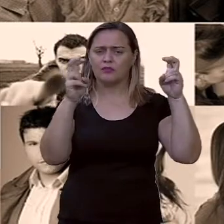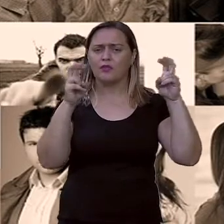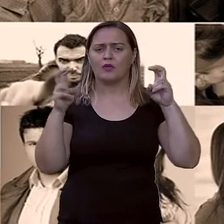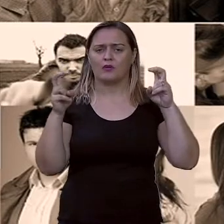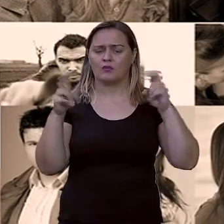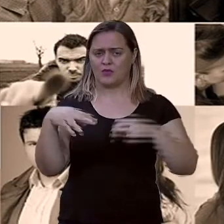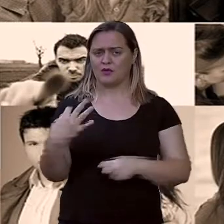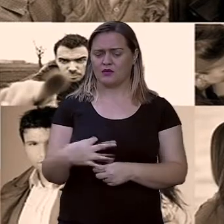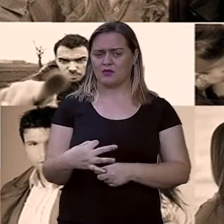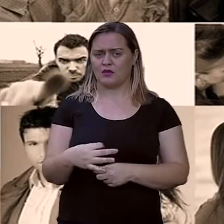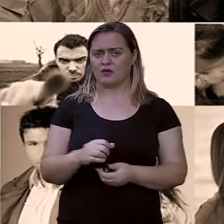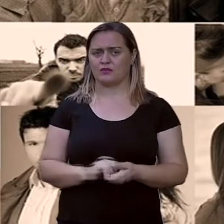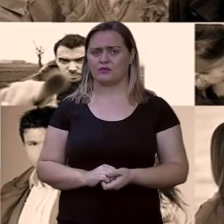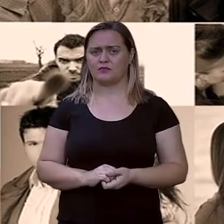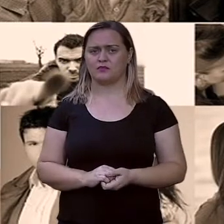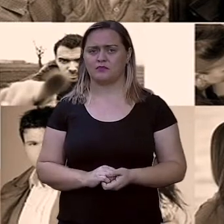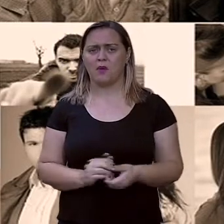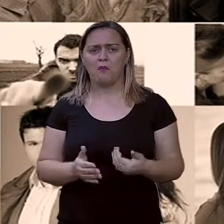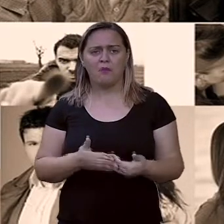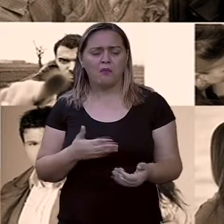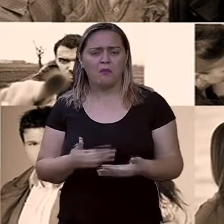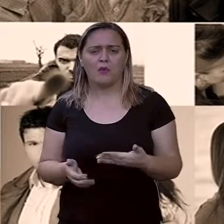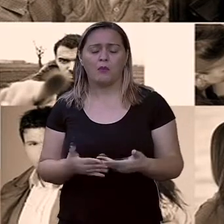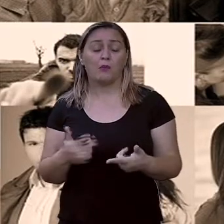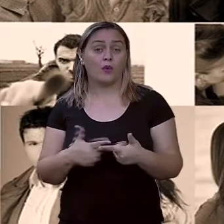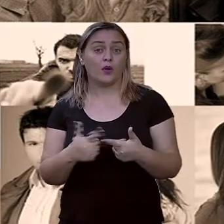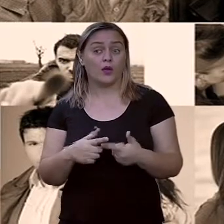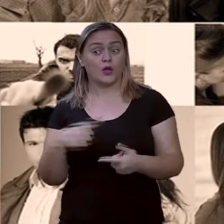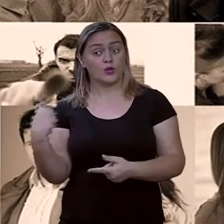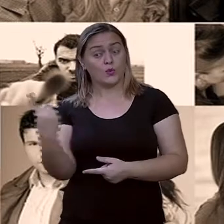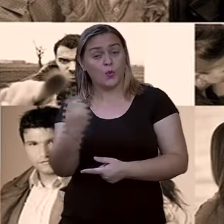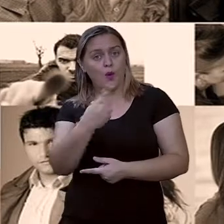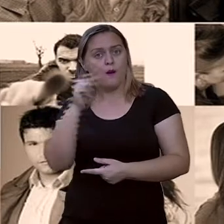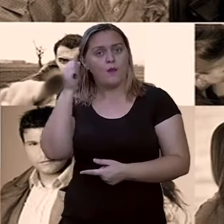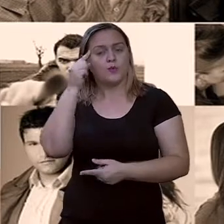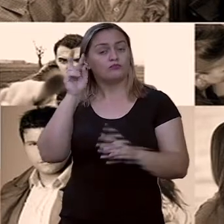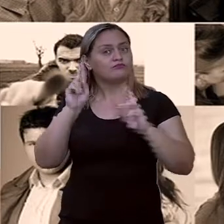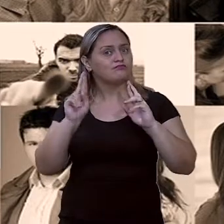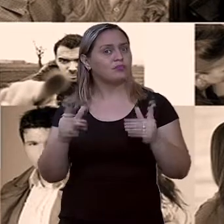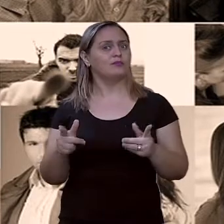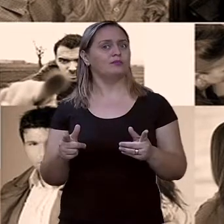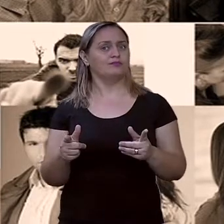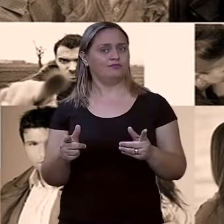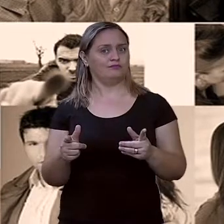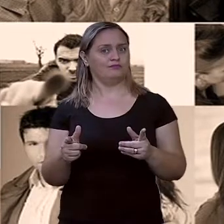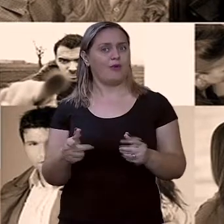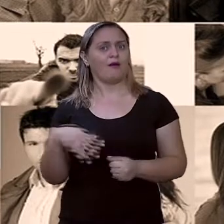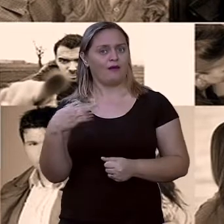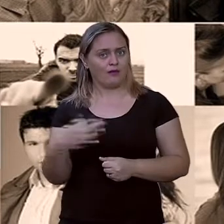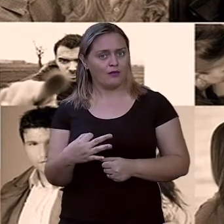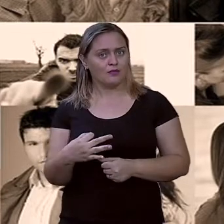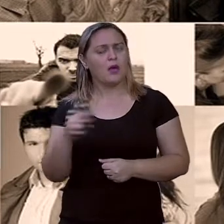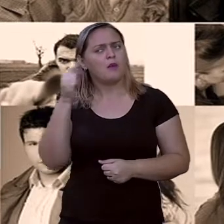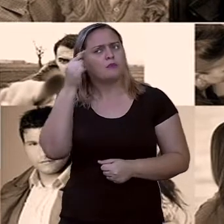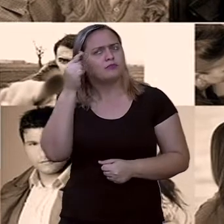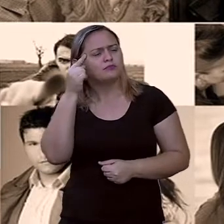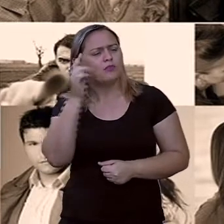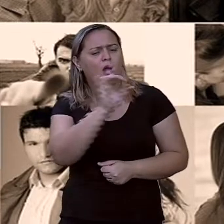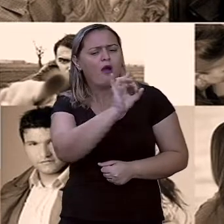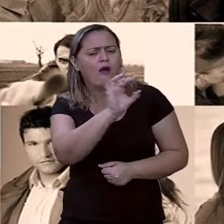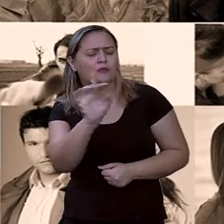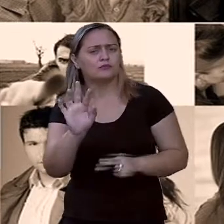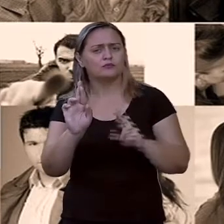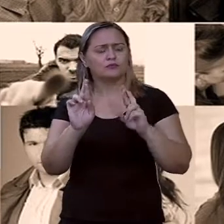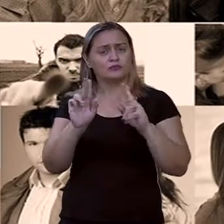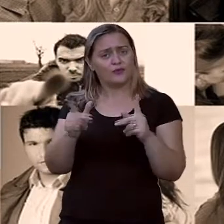quando a gente pensa diferente um do outro, não é mesmo? Agora, quando falamos aí de artigo de opinião,